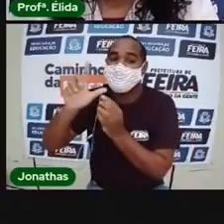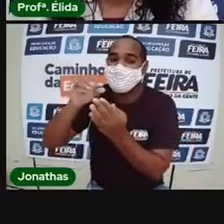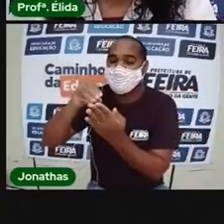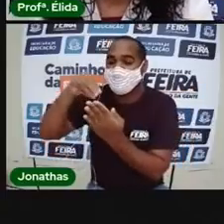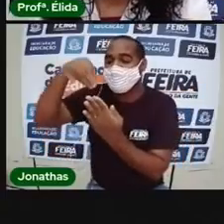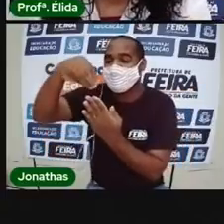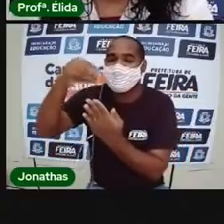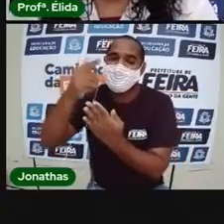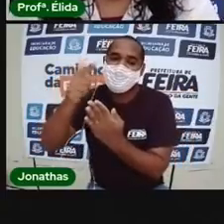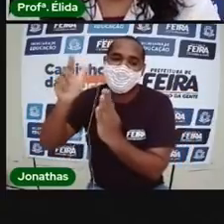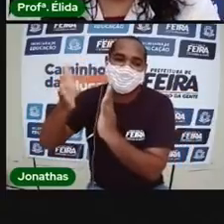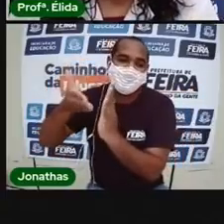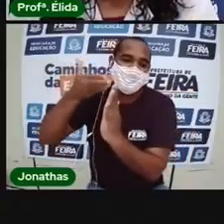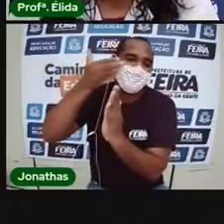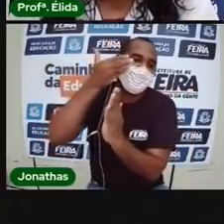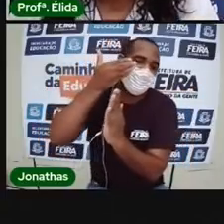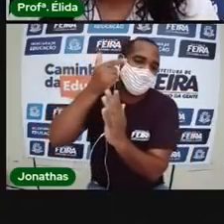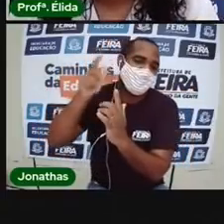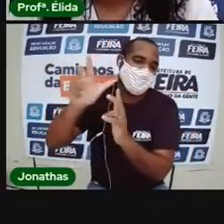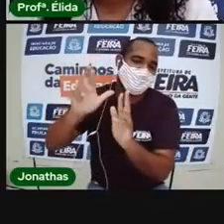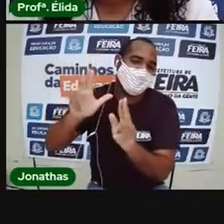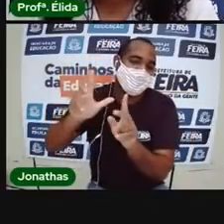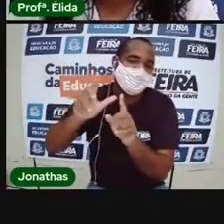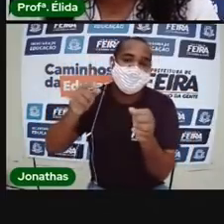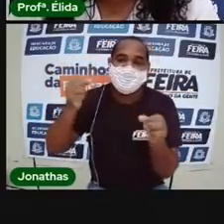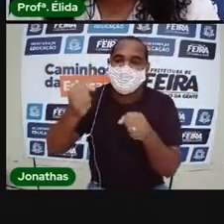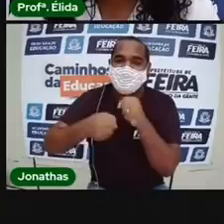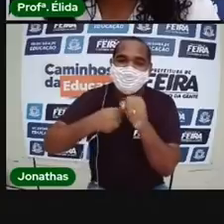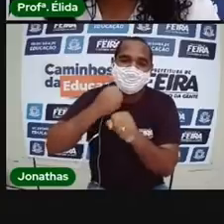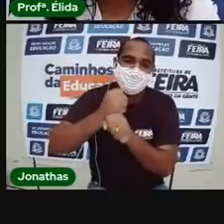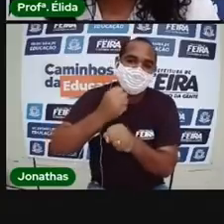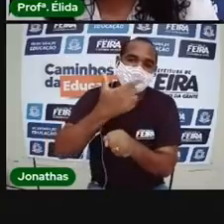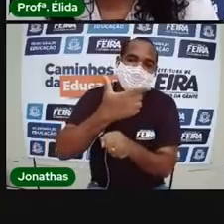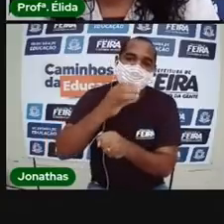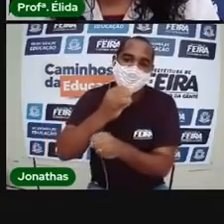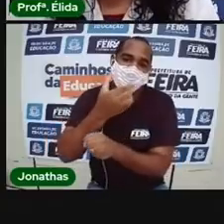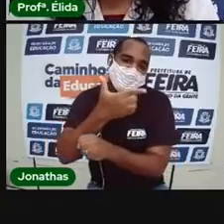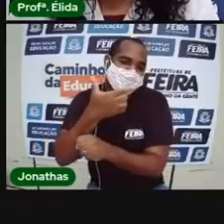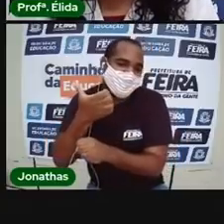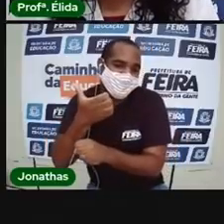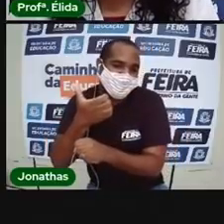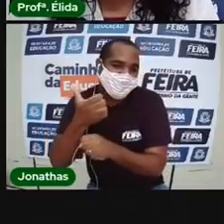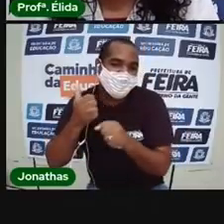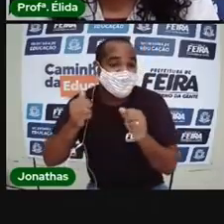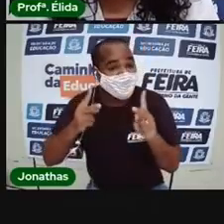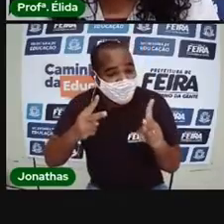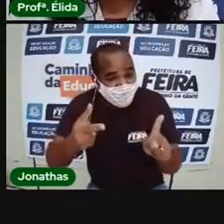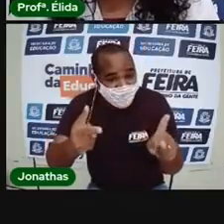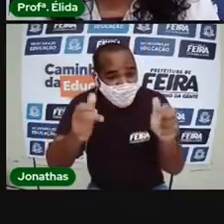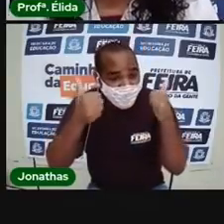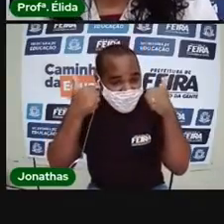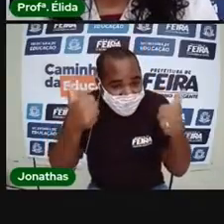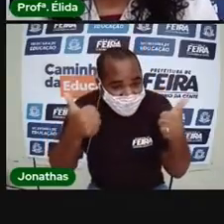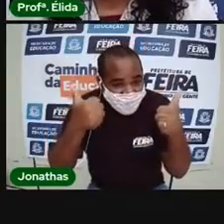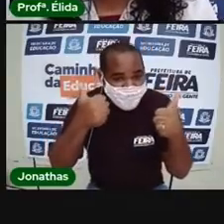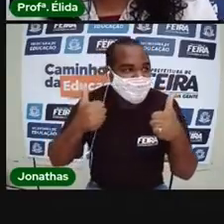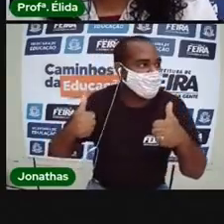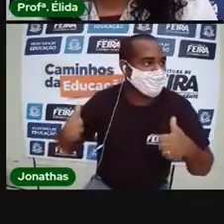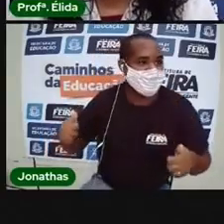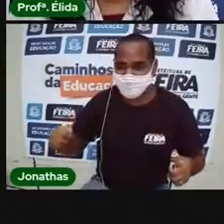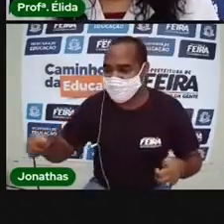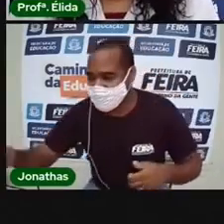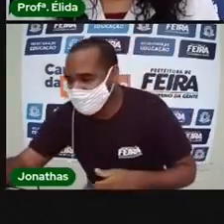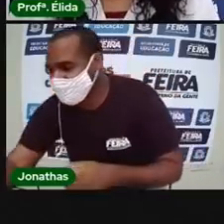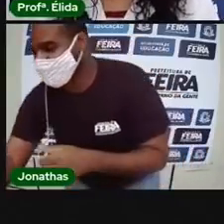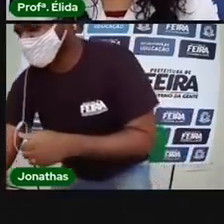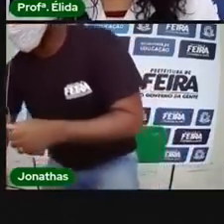calendário. E o ano que nós estamos, que é o de 2021. Vamos continuar, tá bom? Aí.